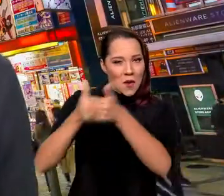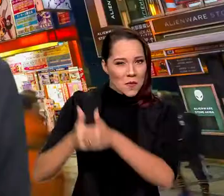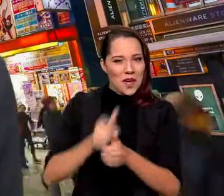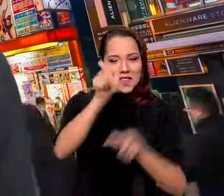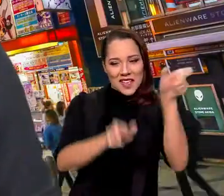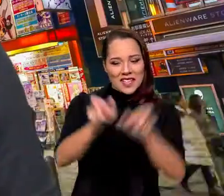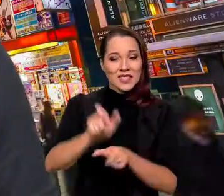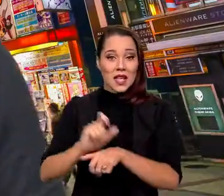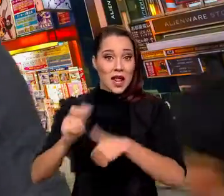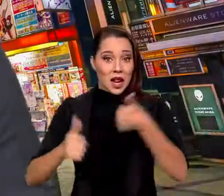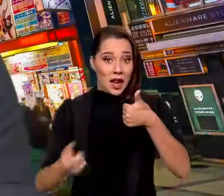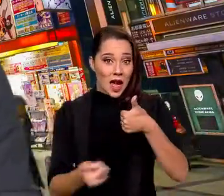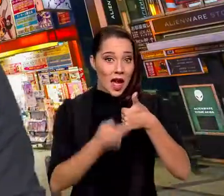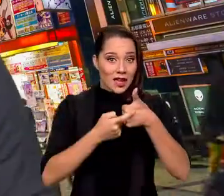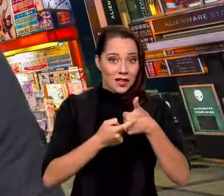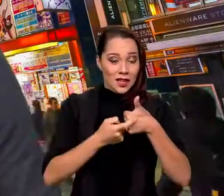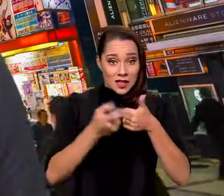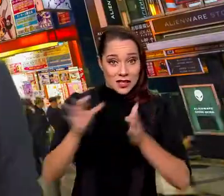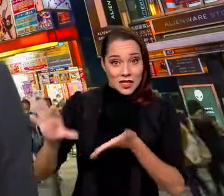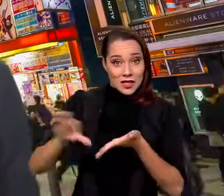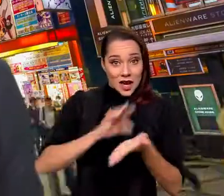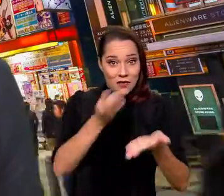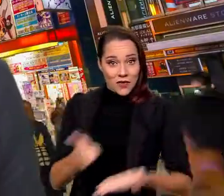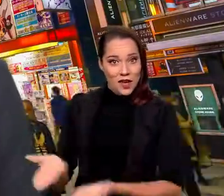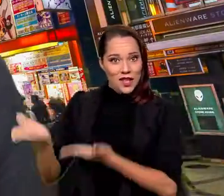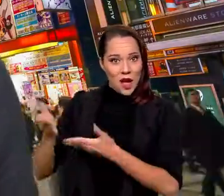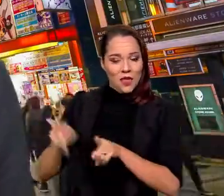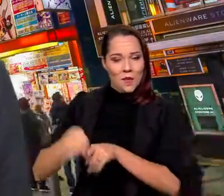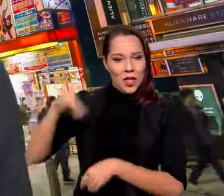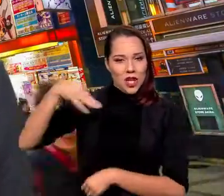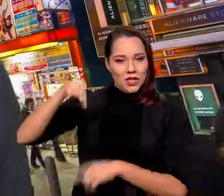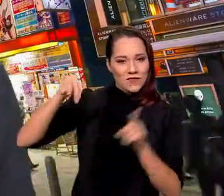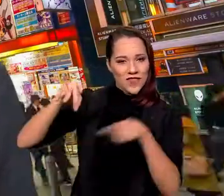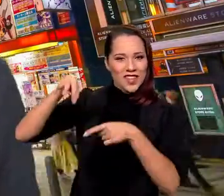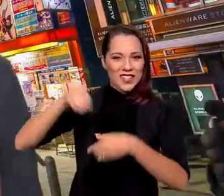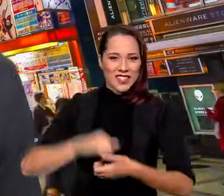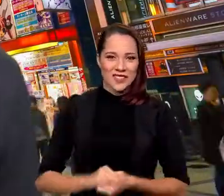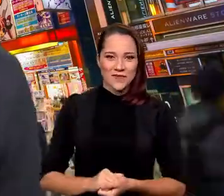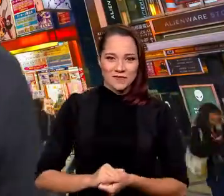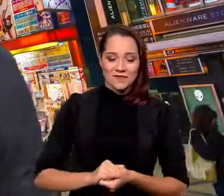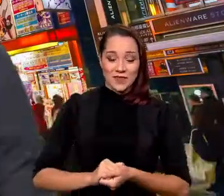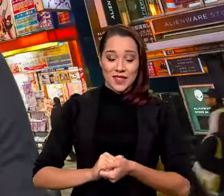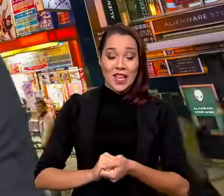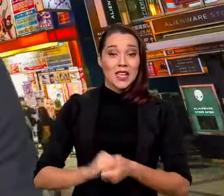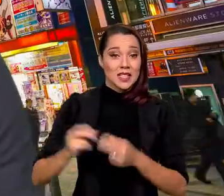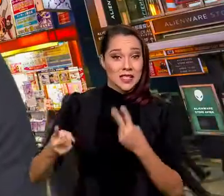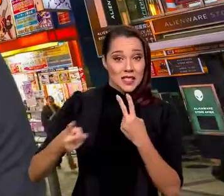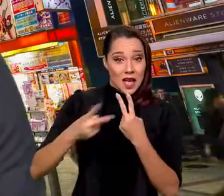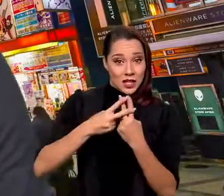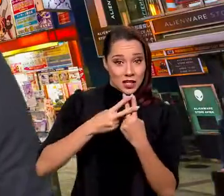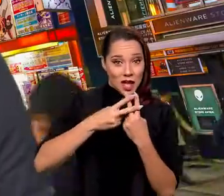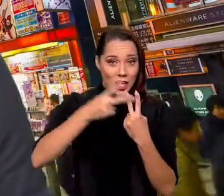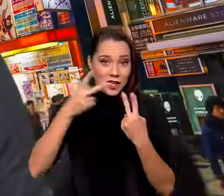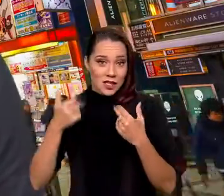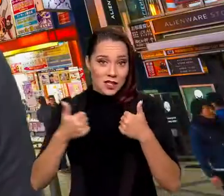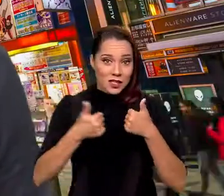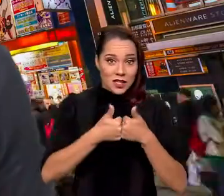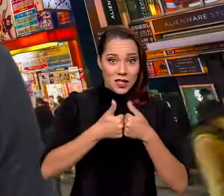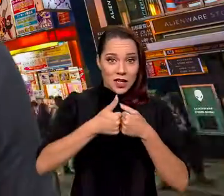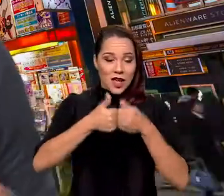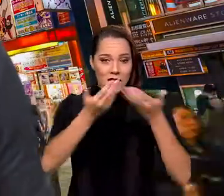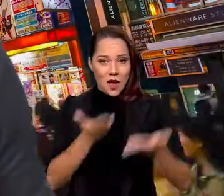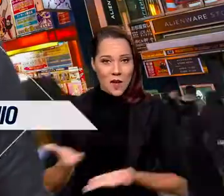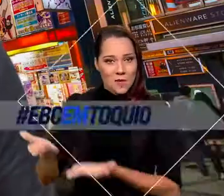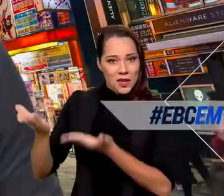acompanhando esses caras. Dá um like no vídeo, se inscreve no canal e ativa as notificações. Siga a hashtag EBC em